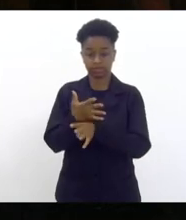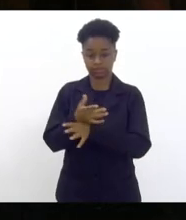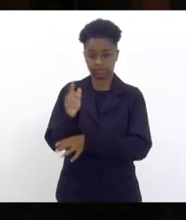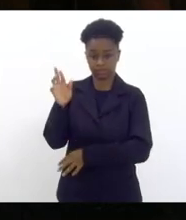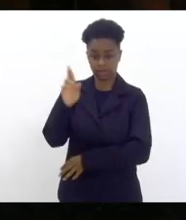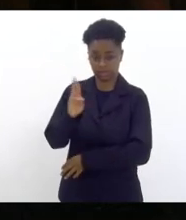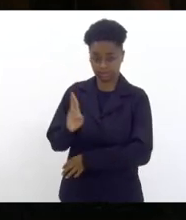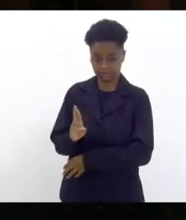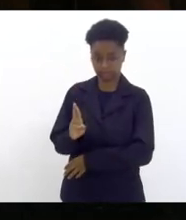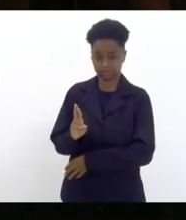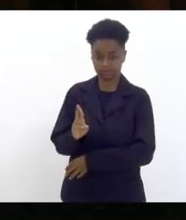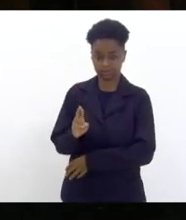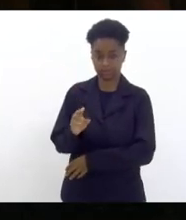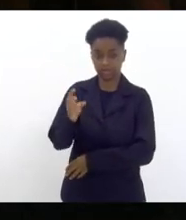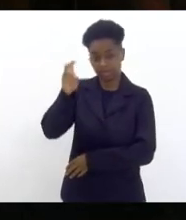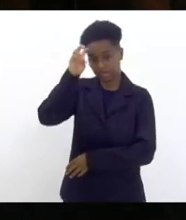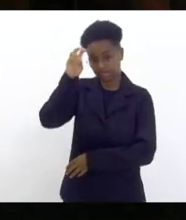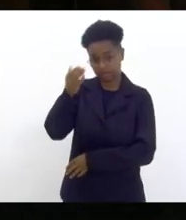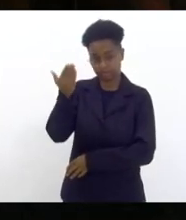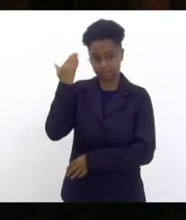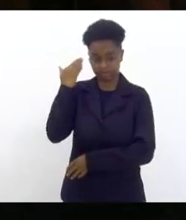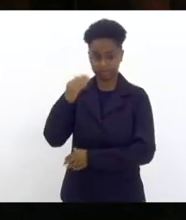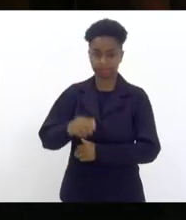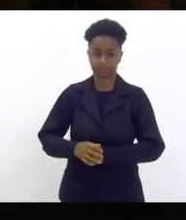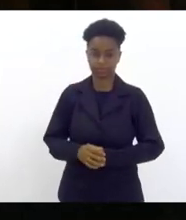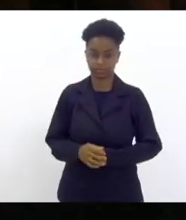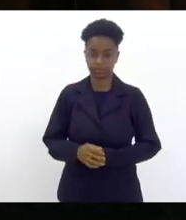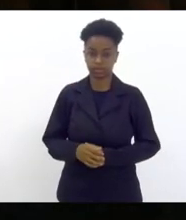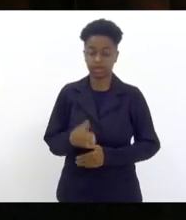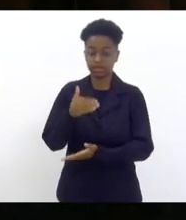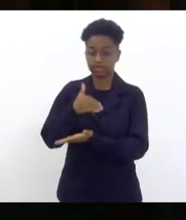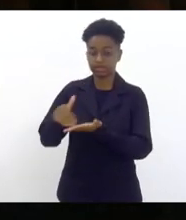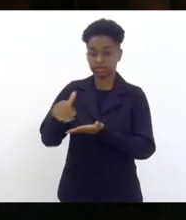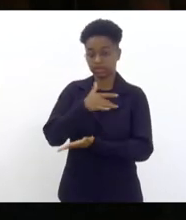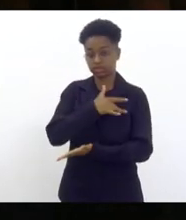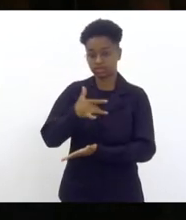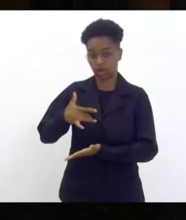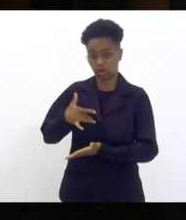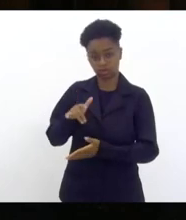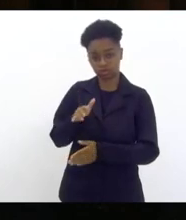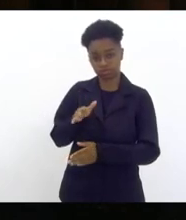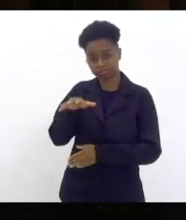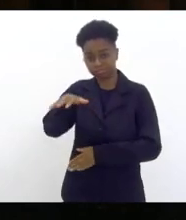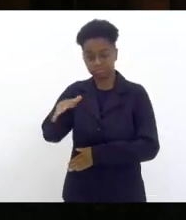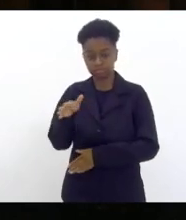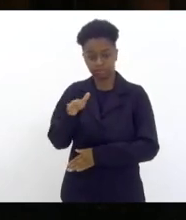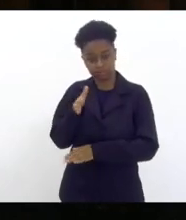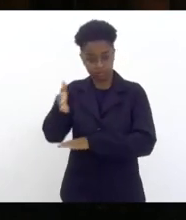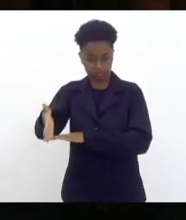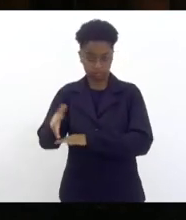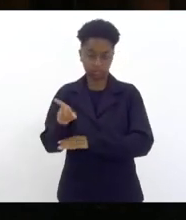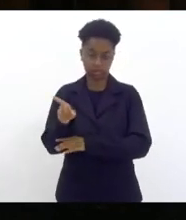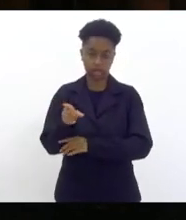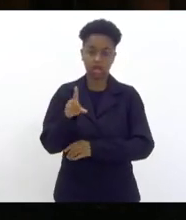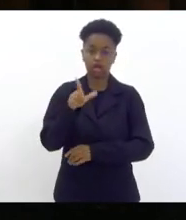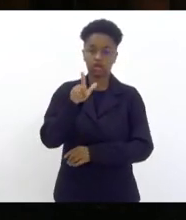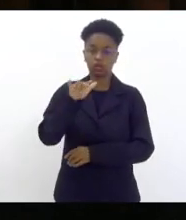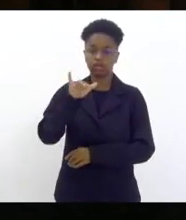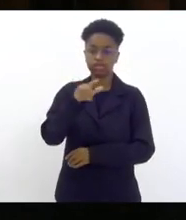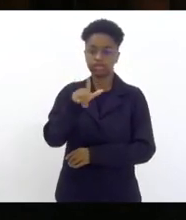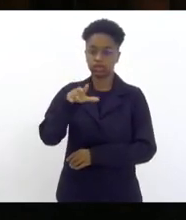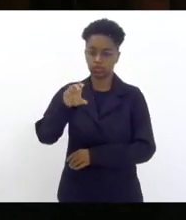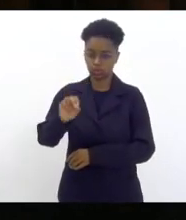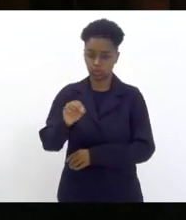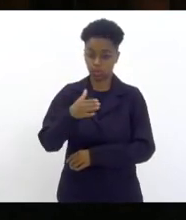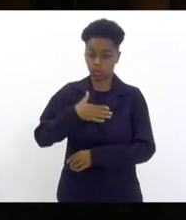na última quinta-feira realizada pelo secretário de saúde do nosso estado doutor Luizinho que na